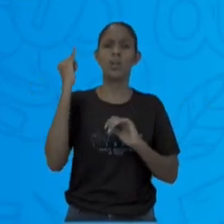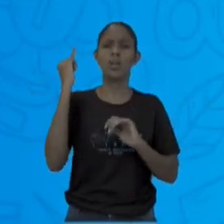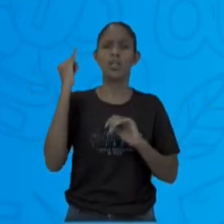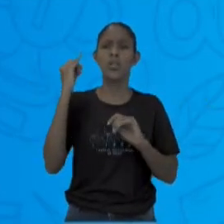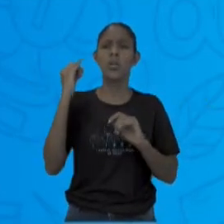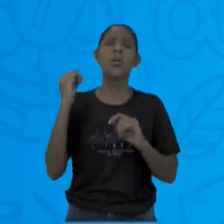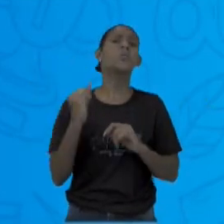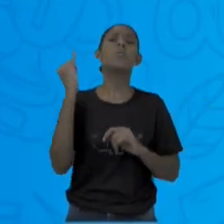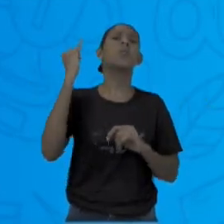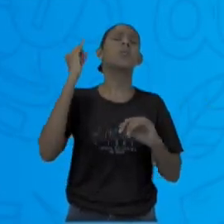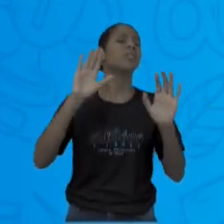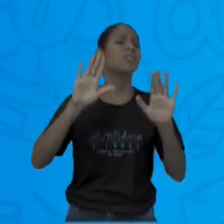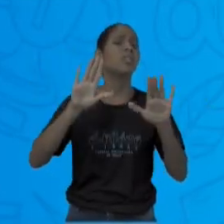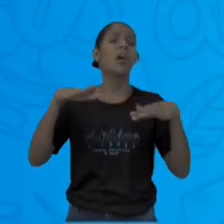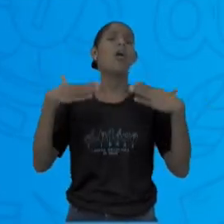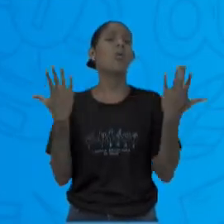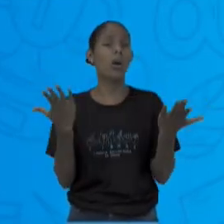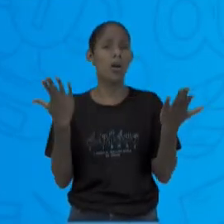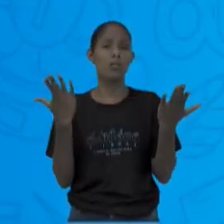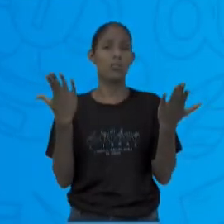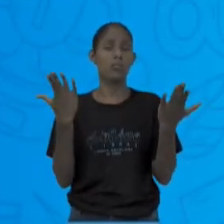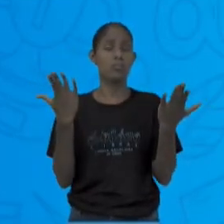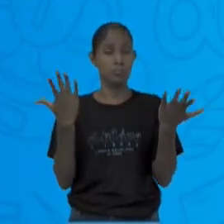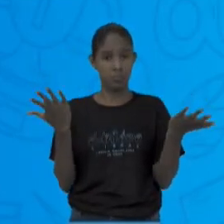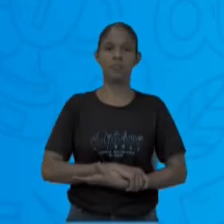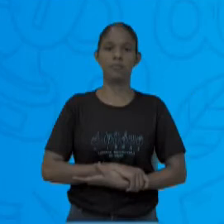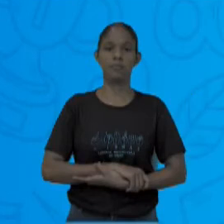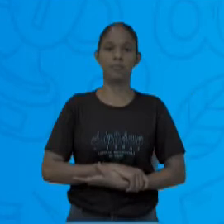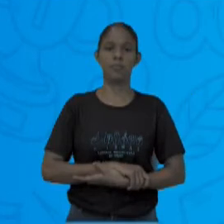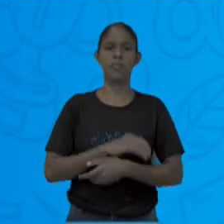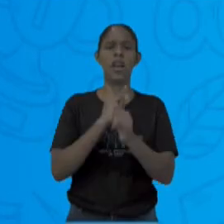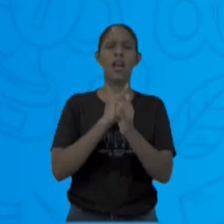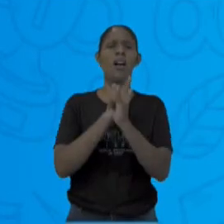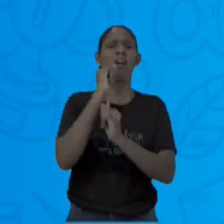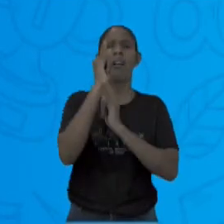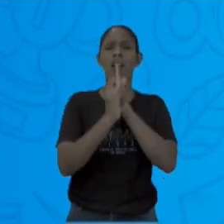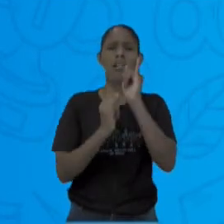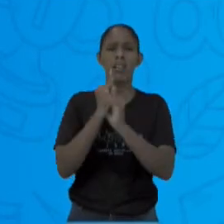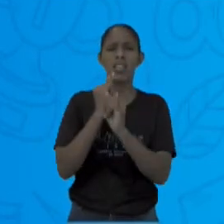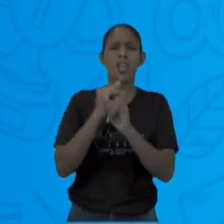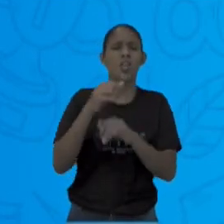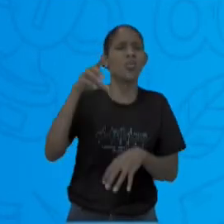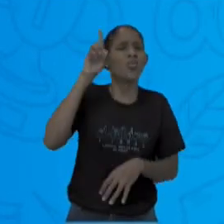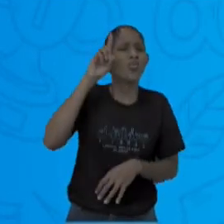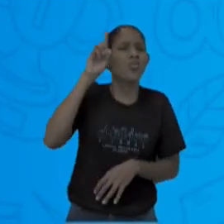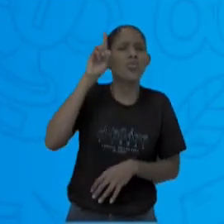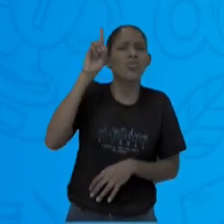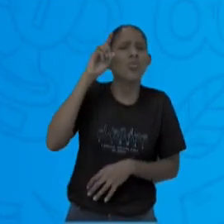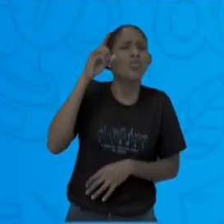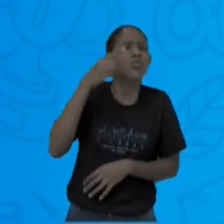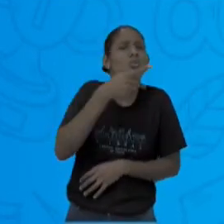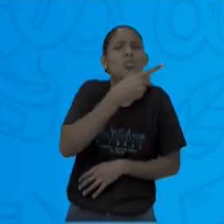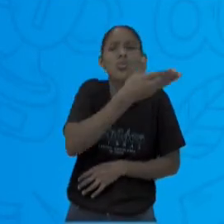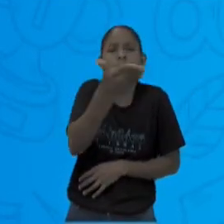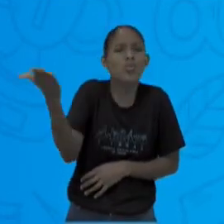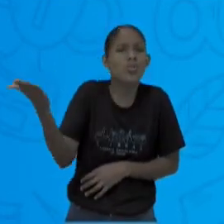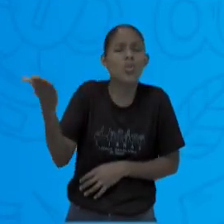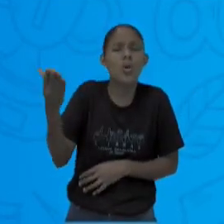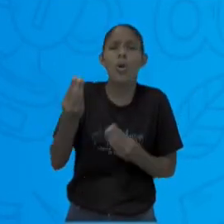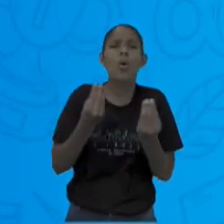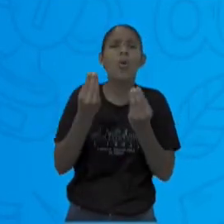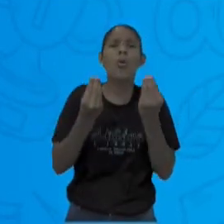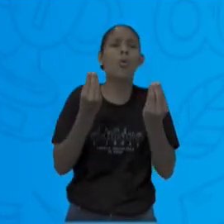existir essa comunicação que existe hoje no mundo? Como que a internet faz parte da sua vida? É